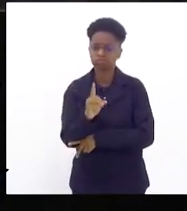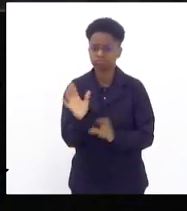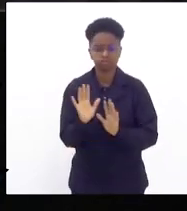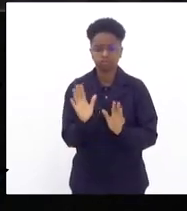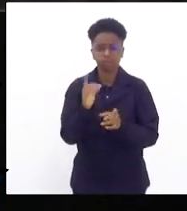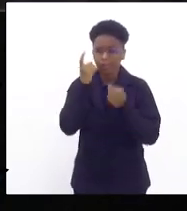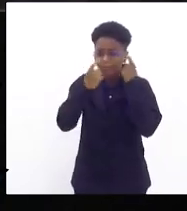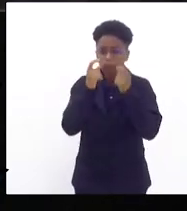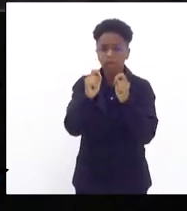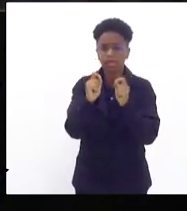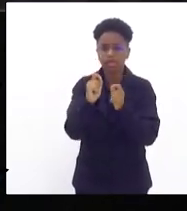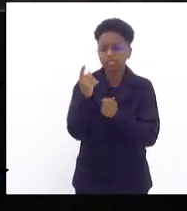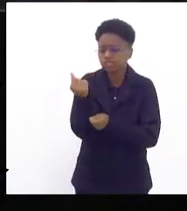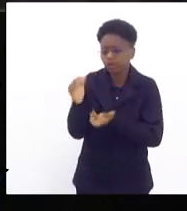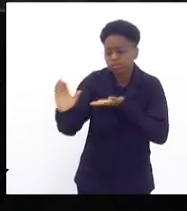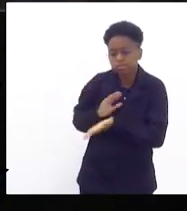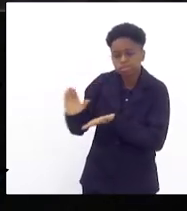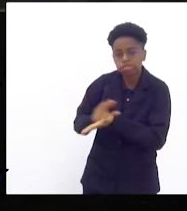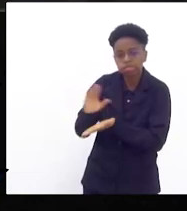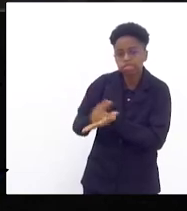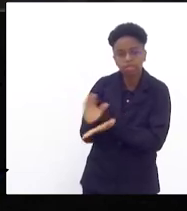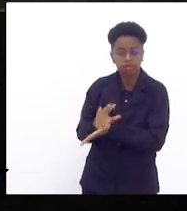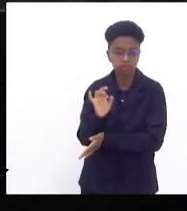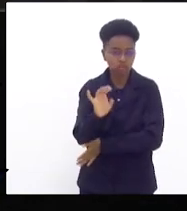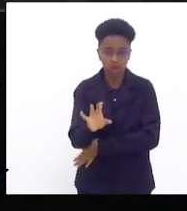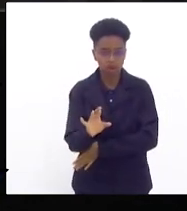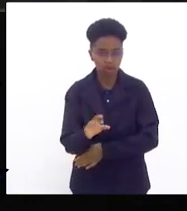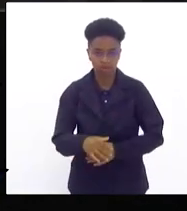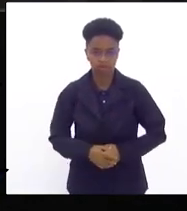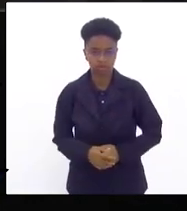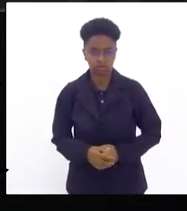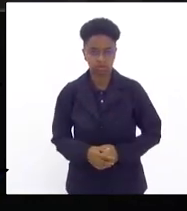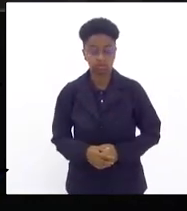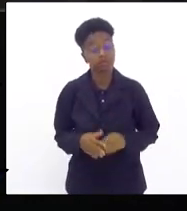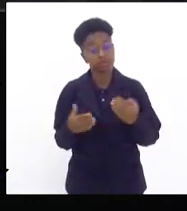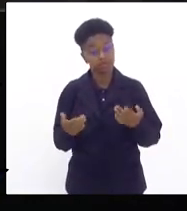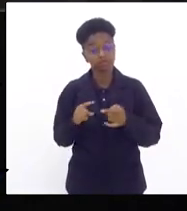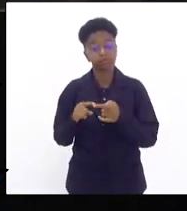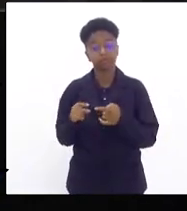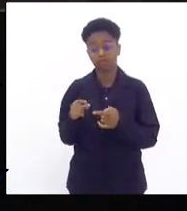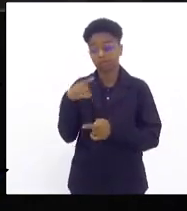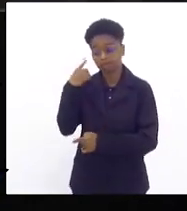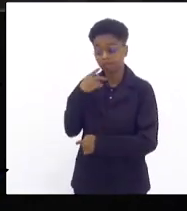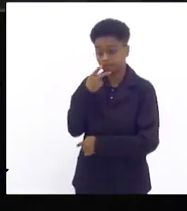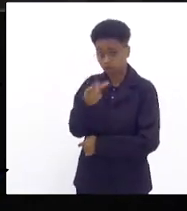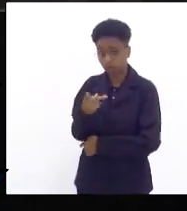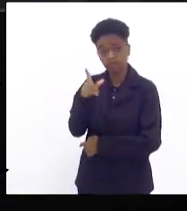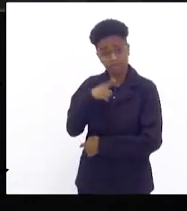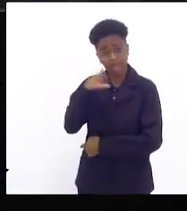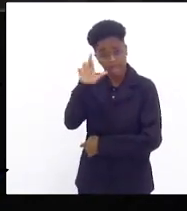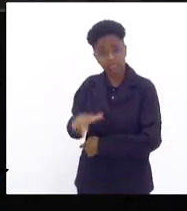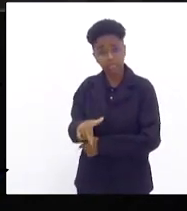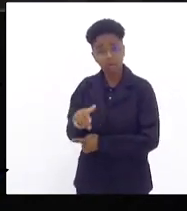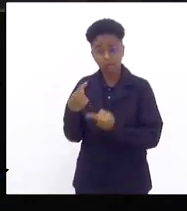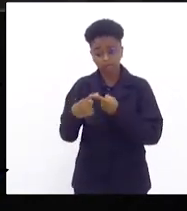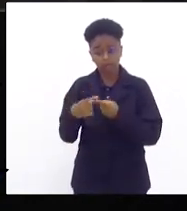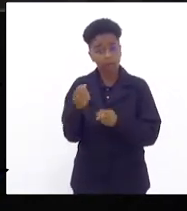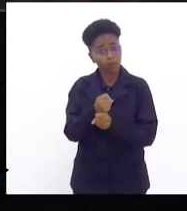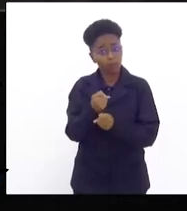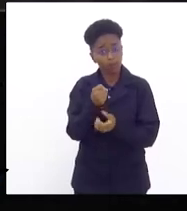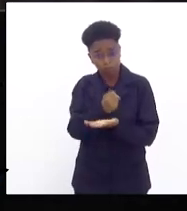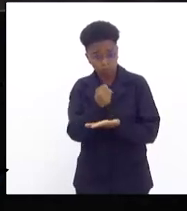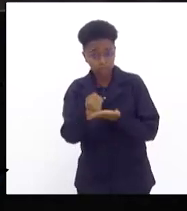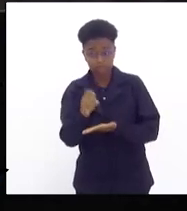resolver a questão financeira do bolso aí quando o novo deputado coloca com razão no contrato que dura depois de cinco anos